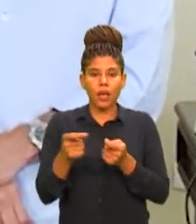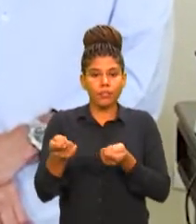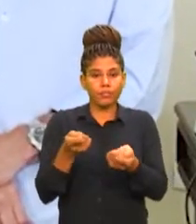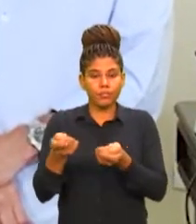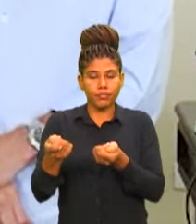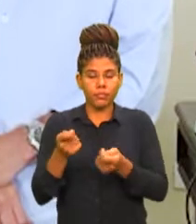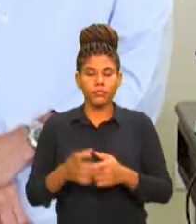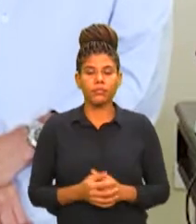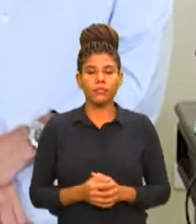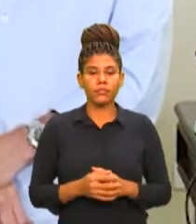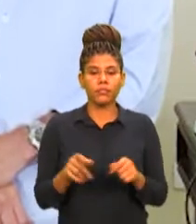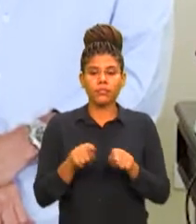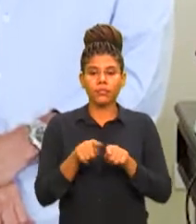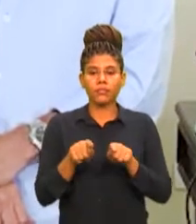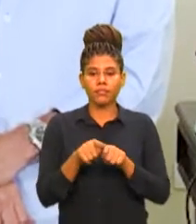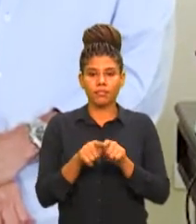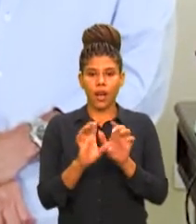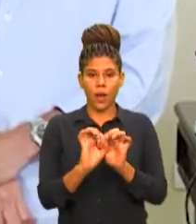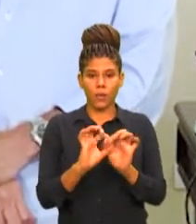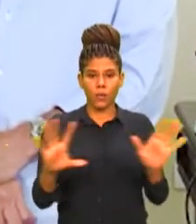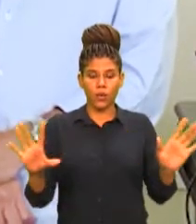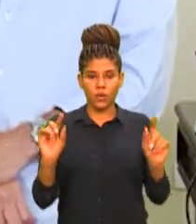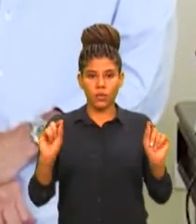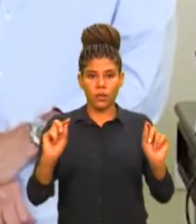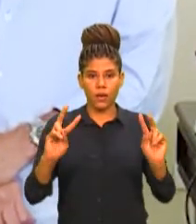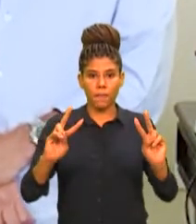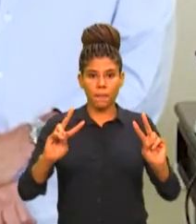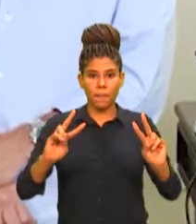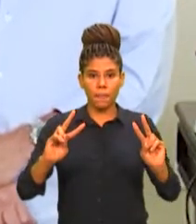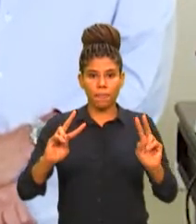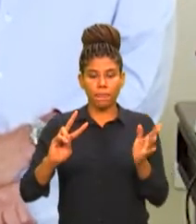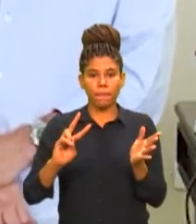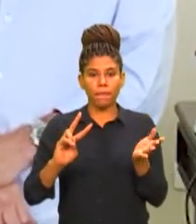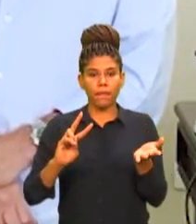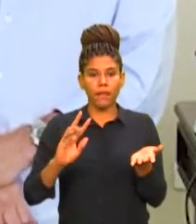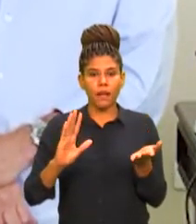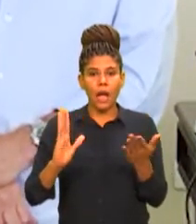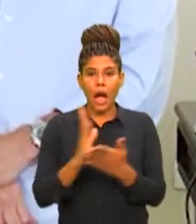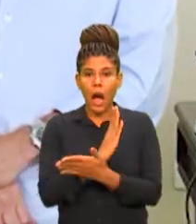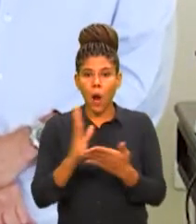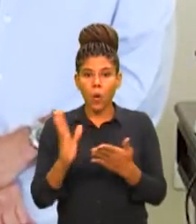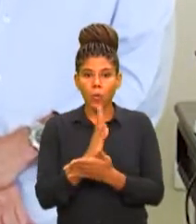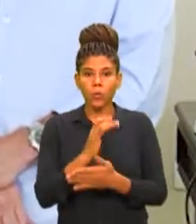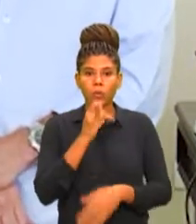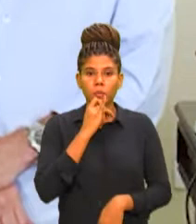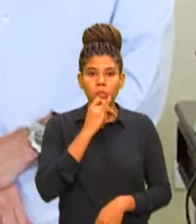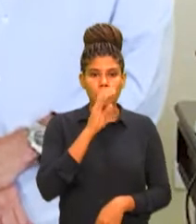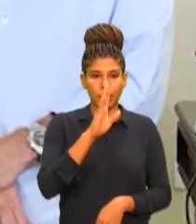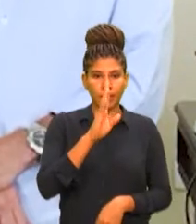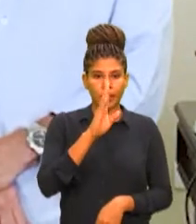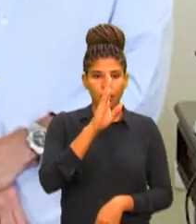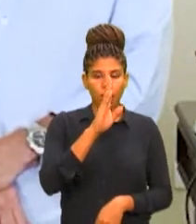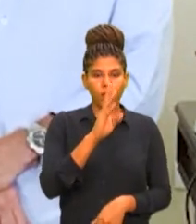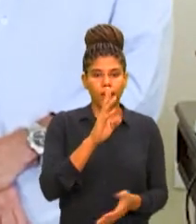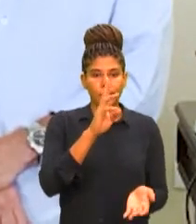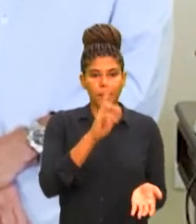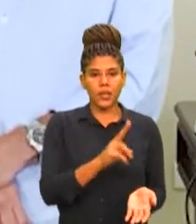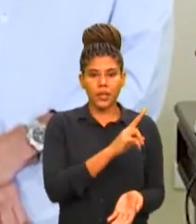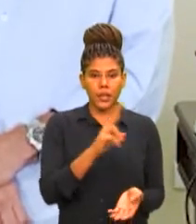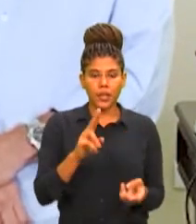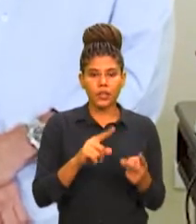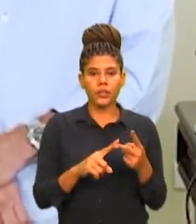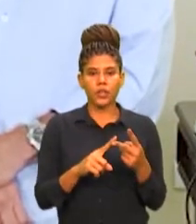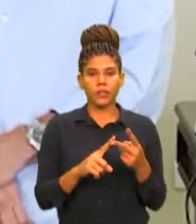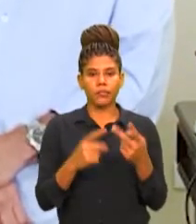Também estamos autorizando o aumento do percentual em alguns segmentos, em alguns setores como igrejas, templos, academias, parques, etc.